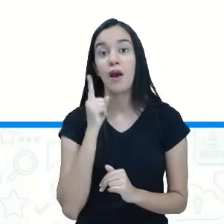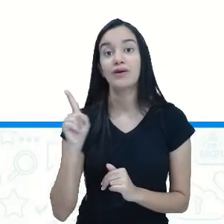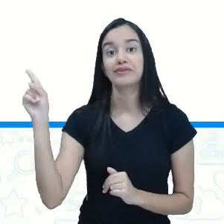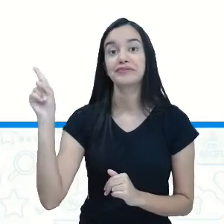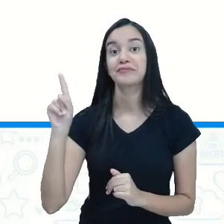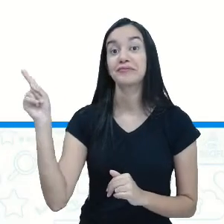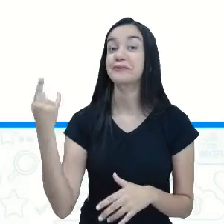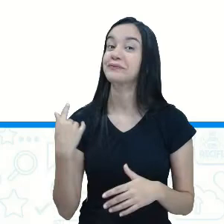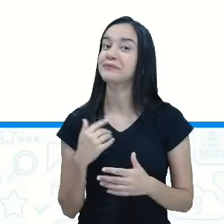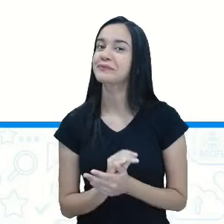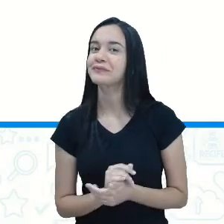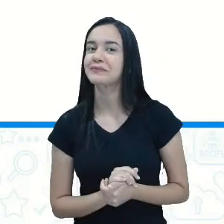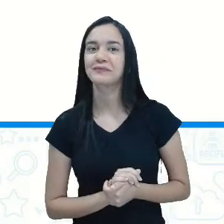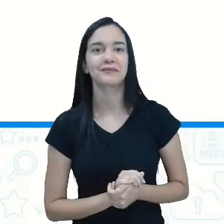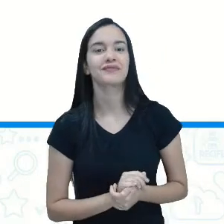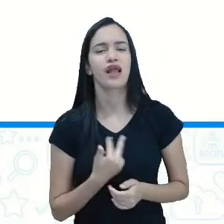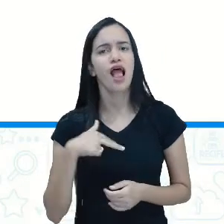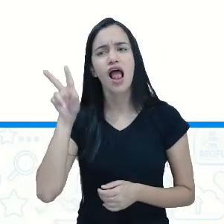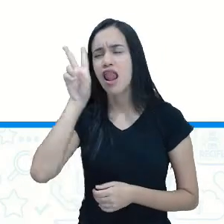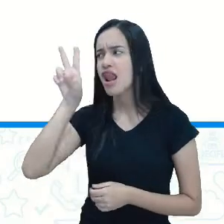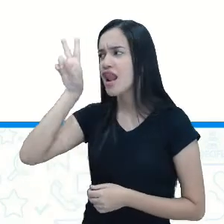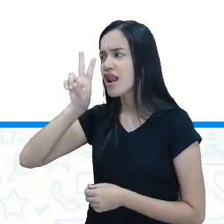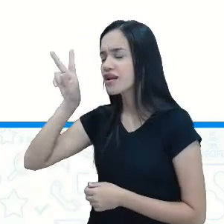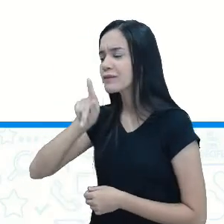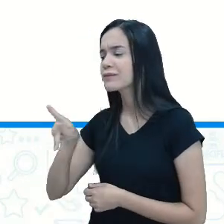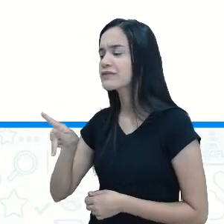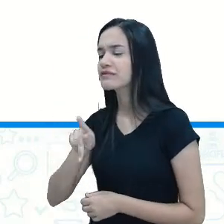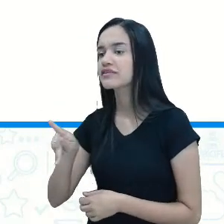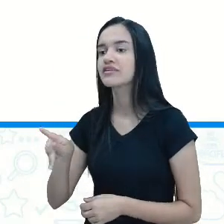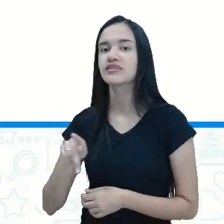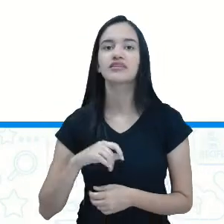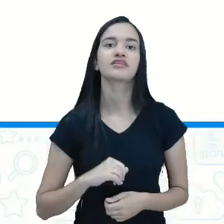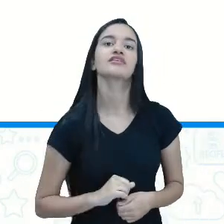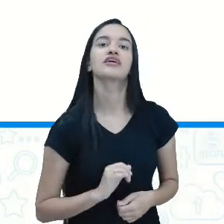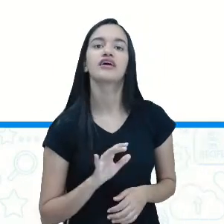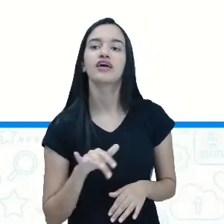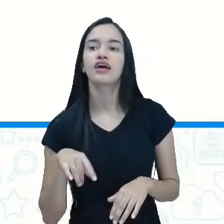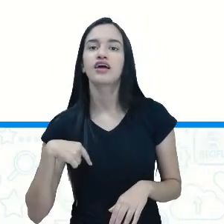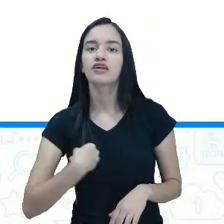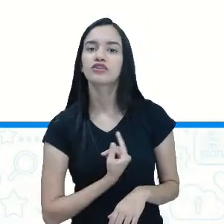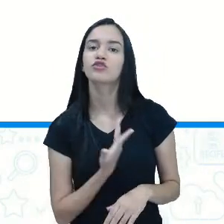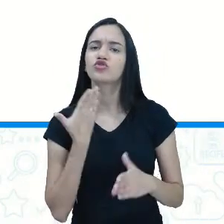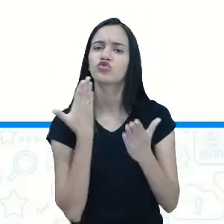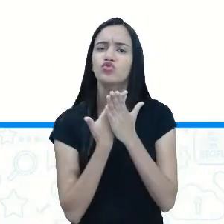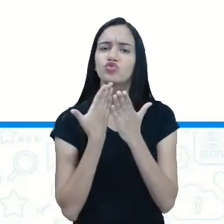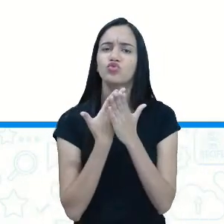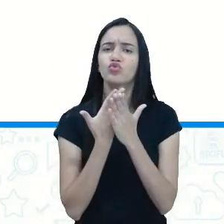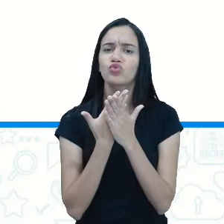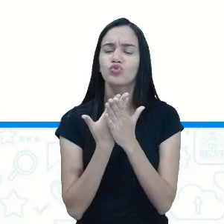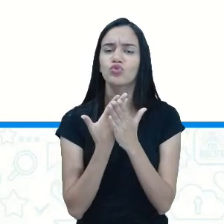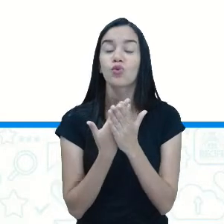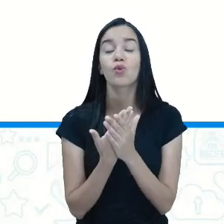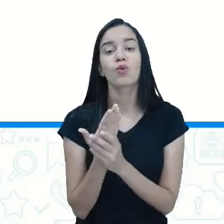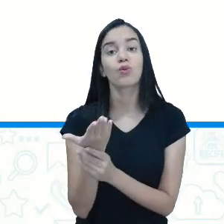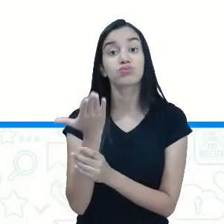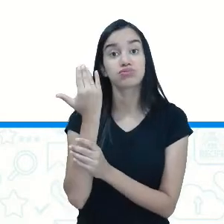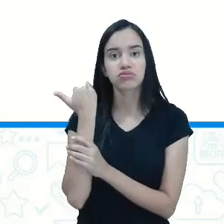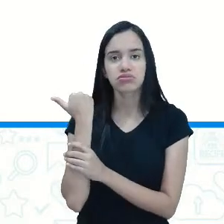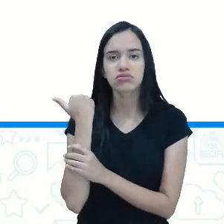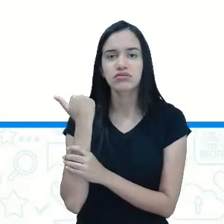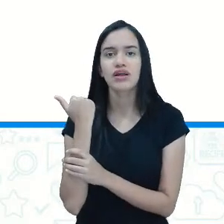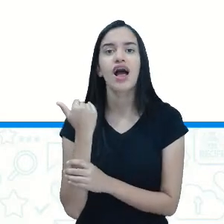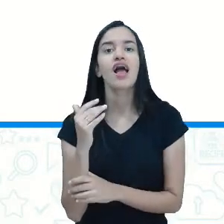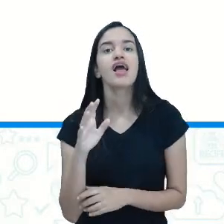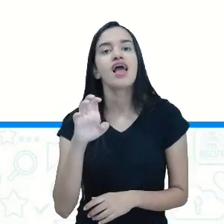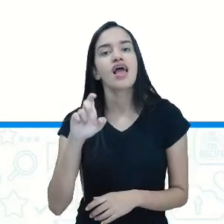essa. Lembra dessa, professora Josi? Lembro dessa. Essa foi a que a gente trabalhou na última aula, não foi isso? Foi. Que ela até